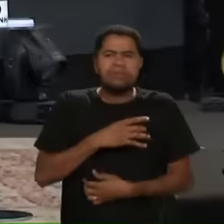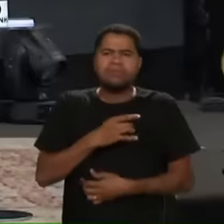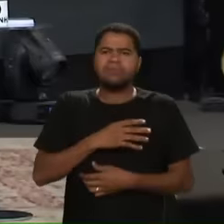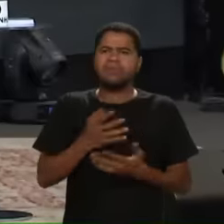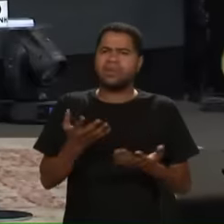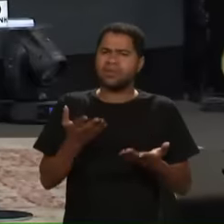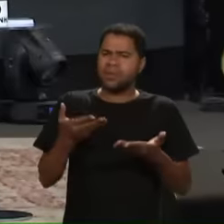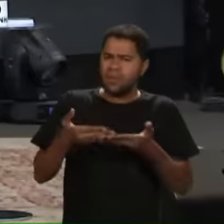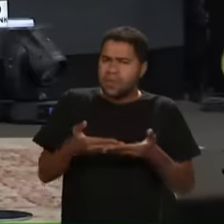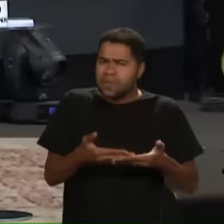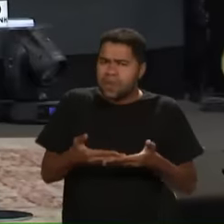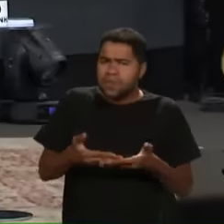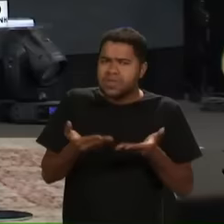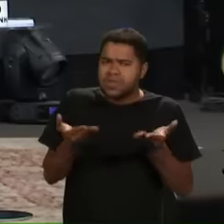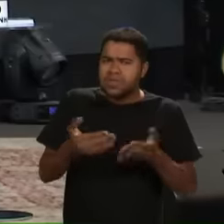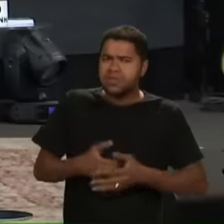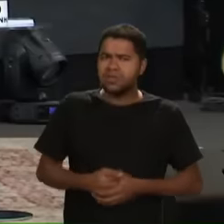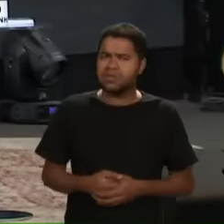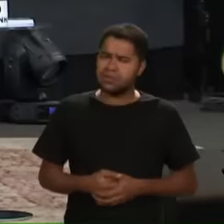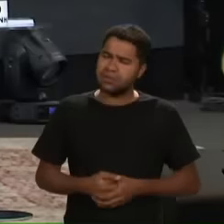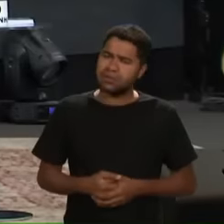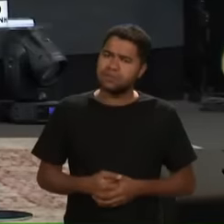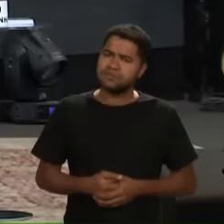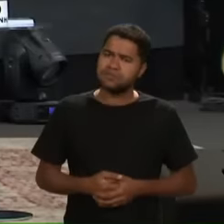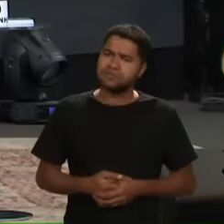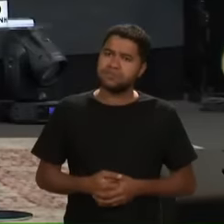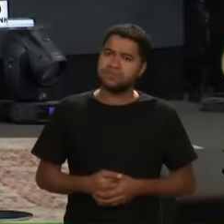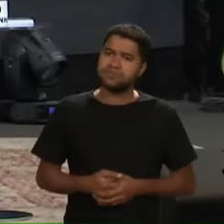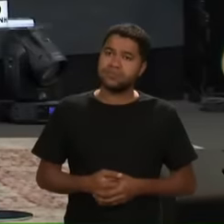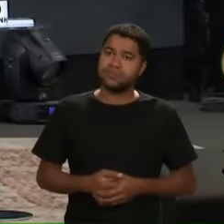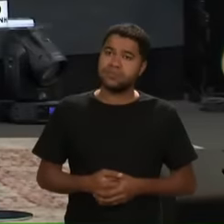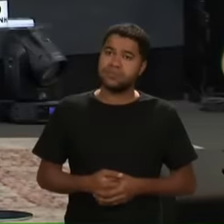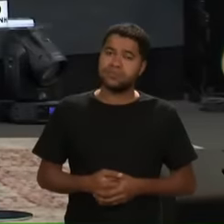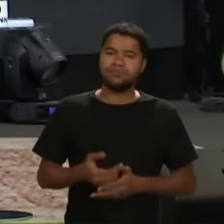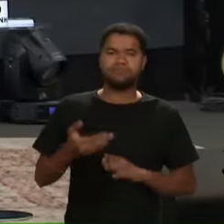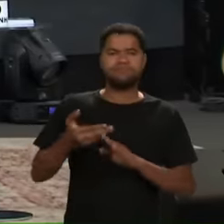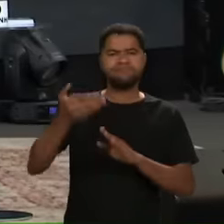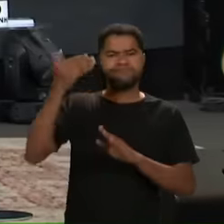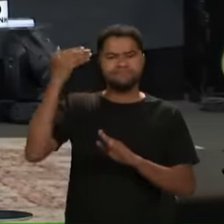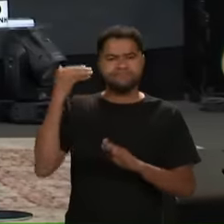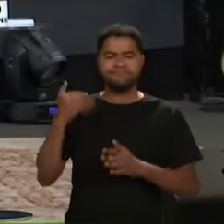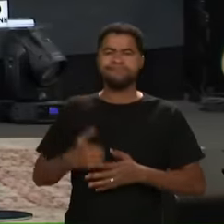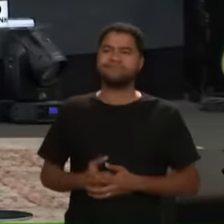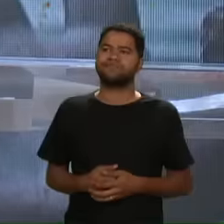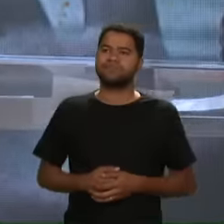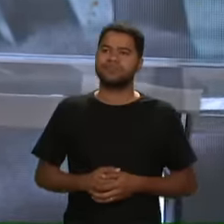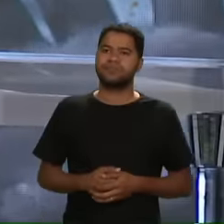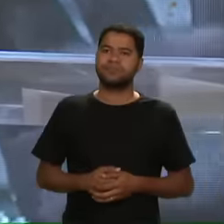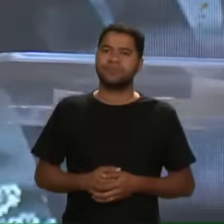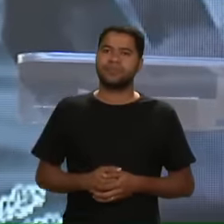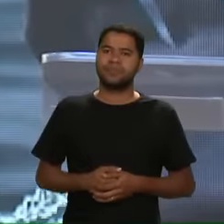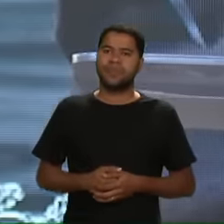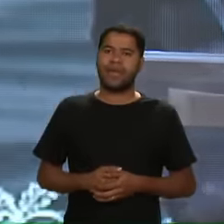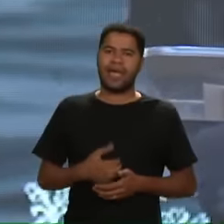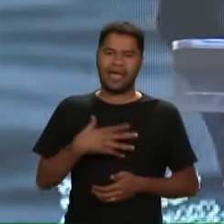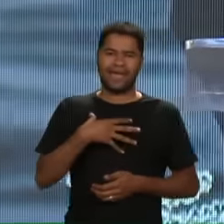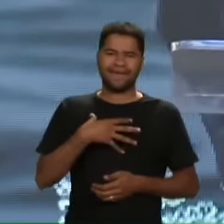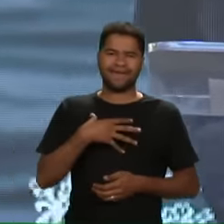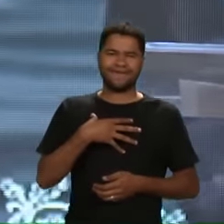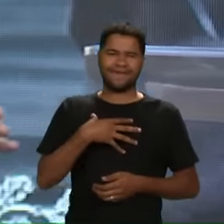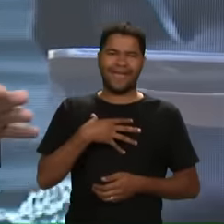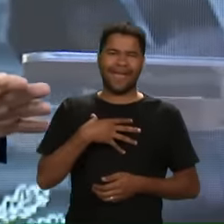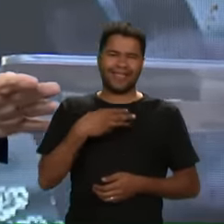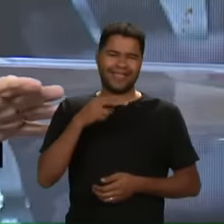um bebezinho Uma criancinha Esses dias Ficou lá em casa A Índia A filhinha do André